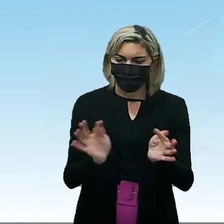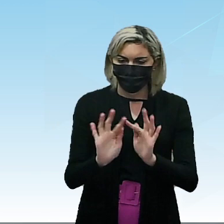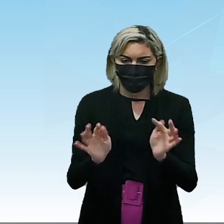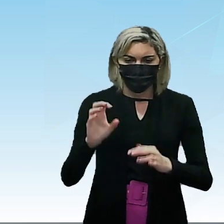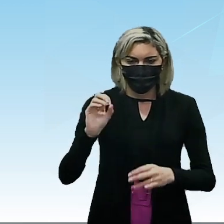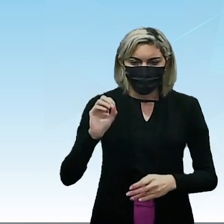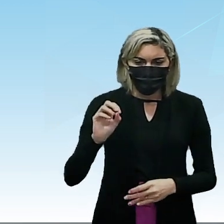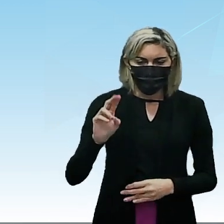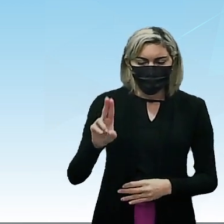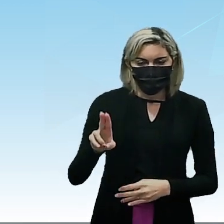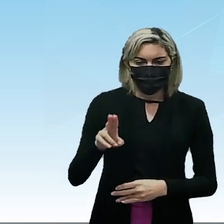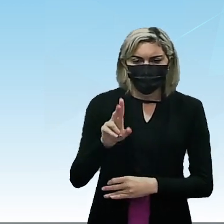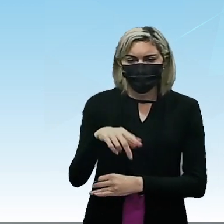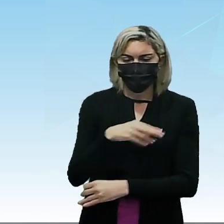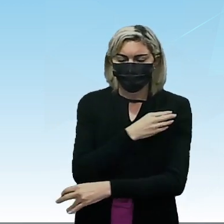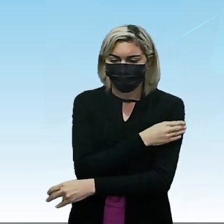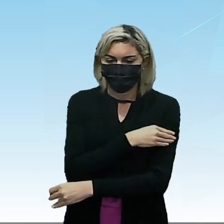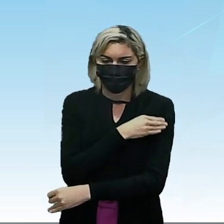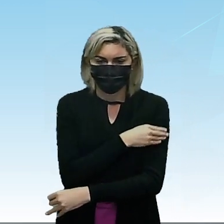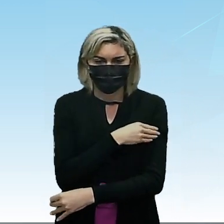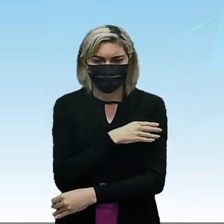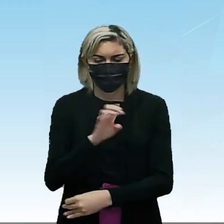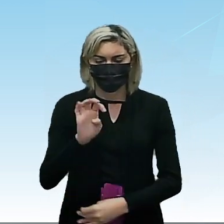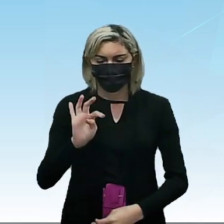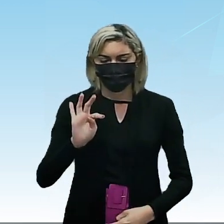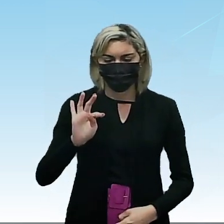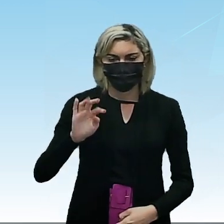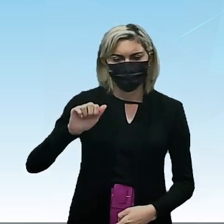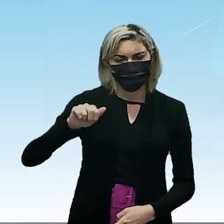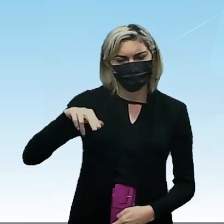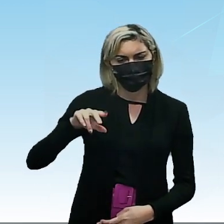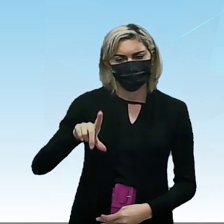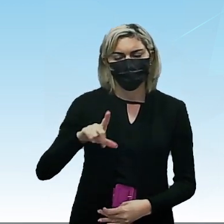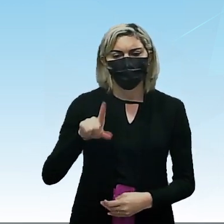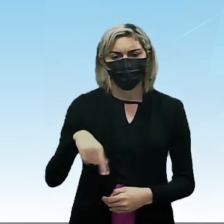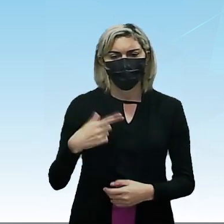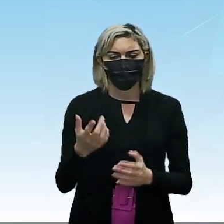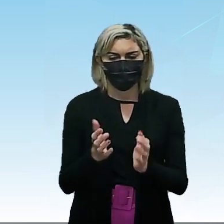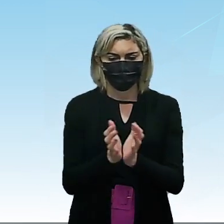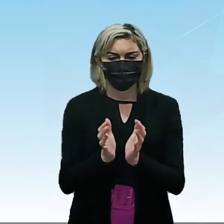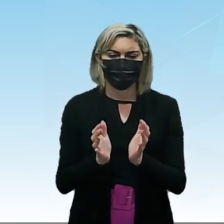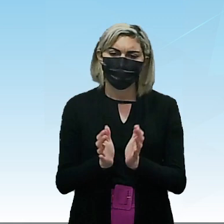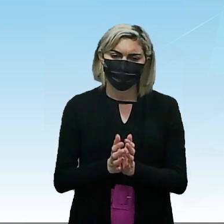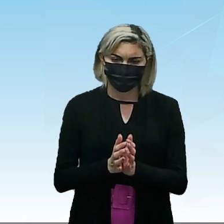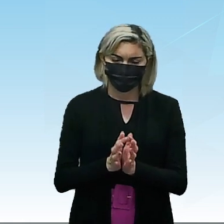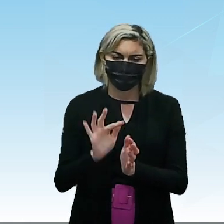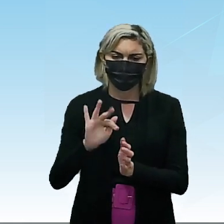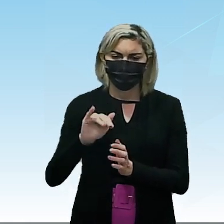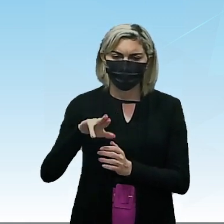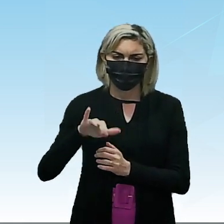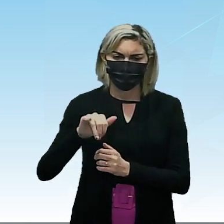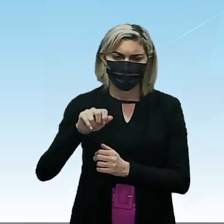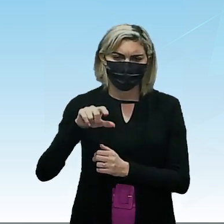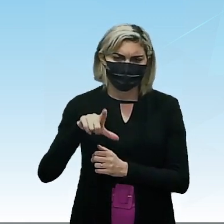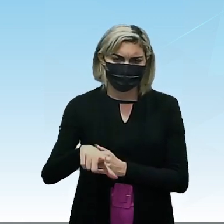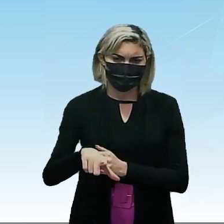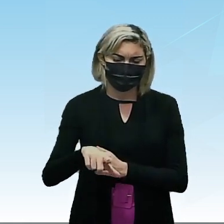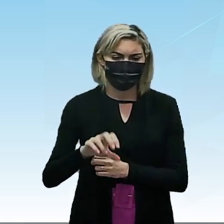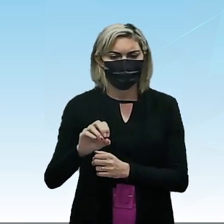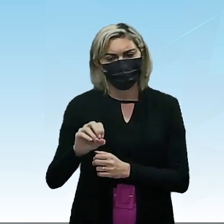porque é um álcool. Então, o etanol é um grupamento funcional, tá bom?